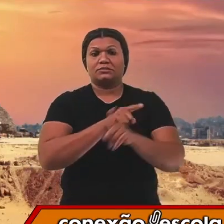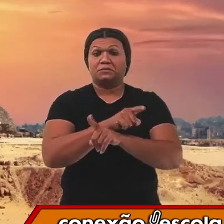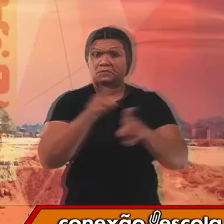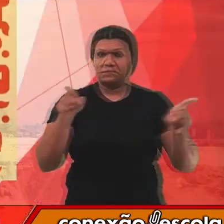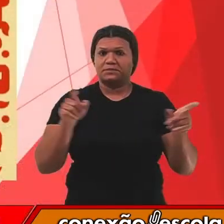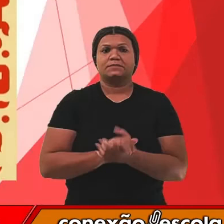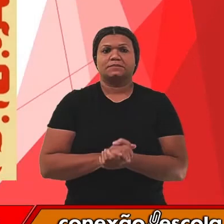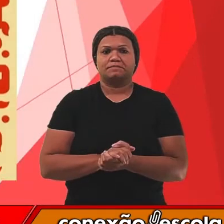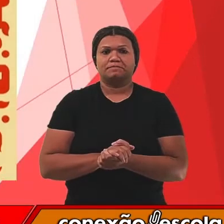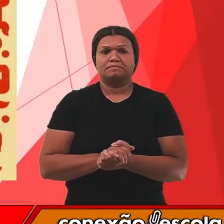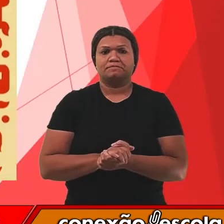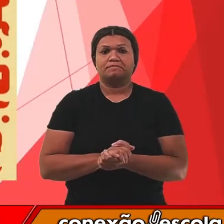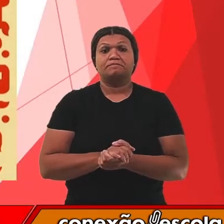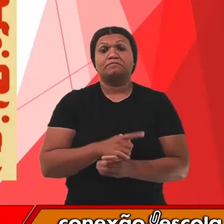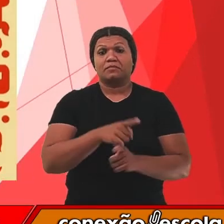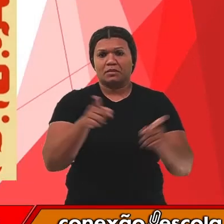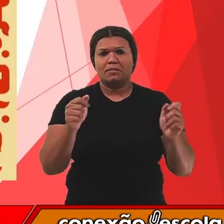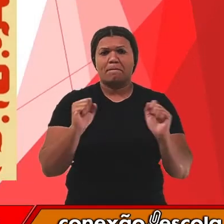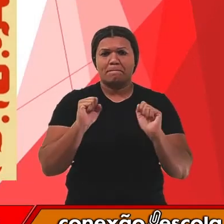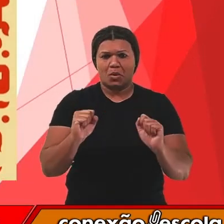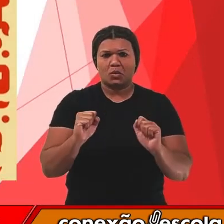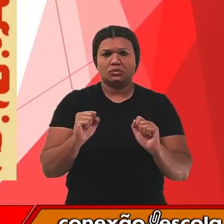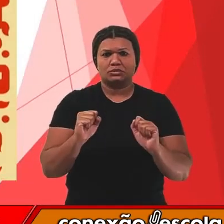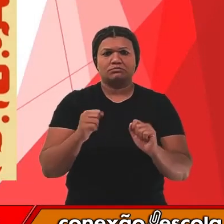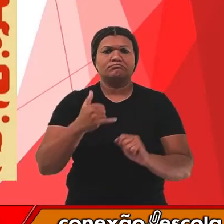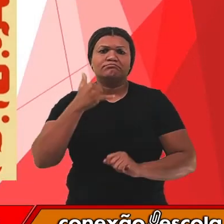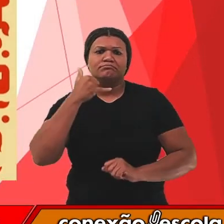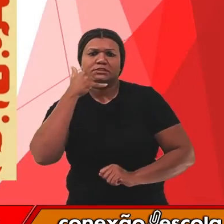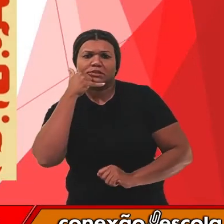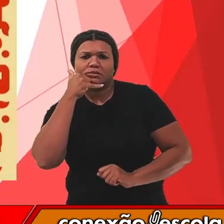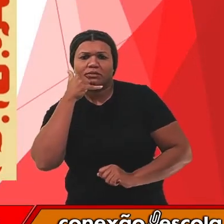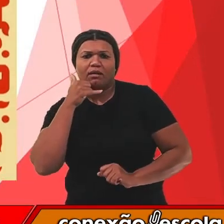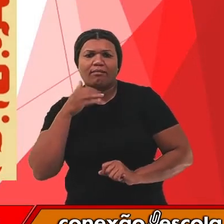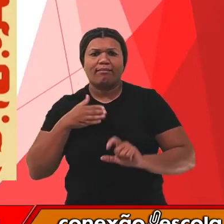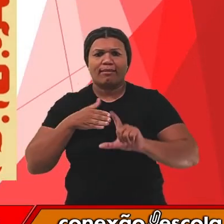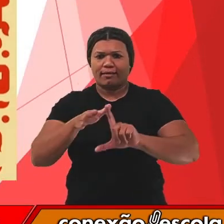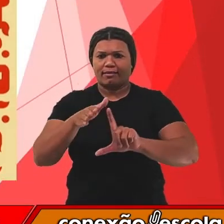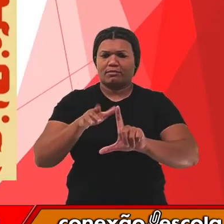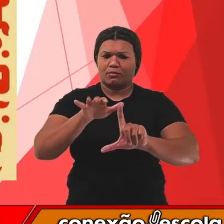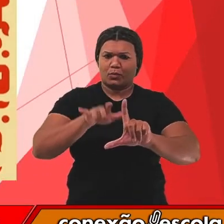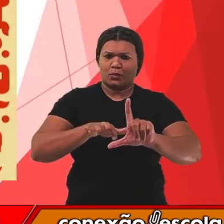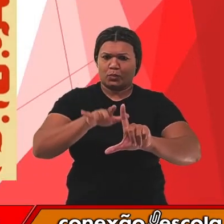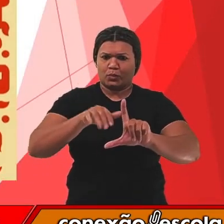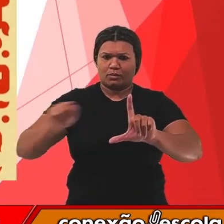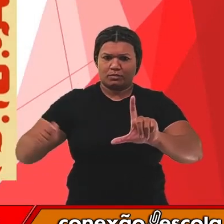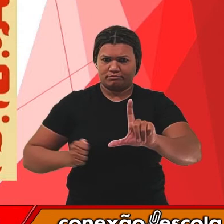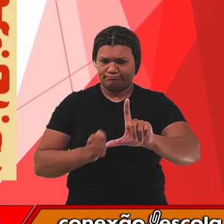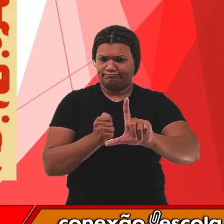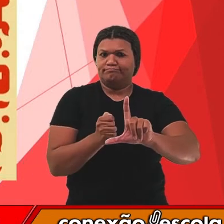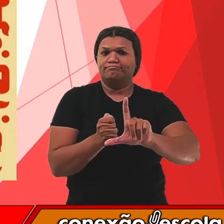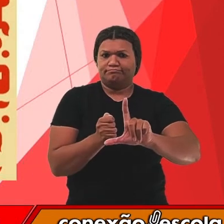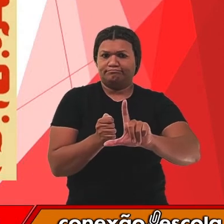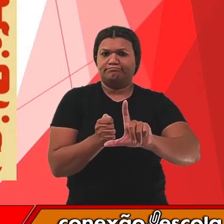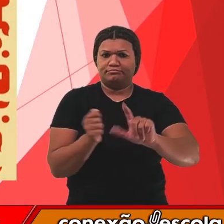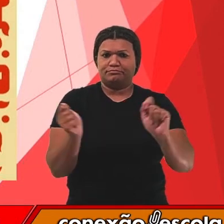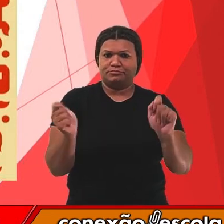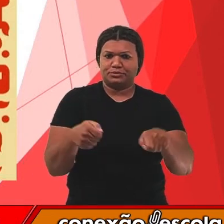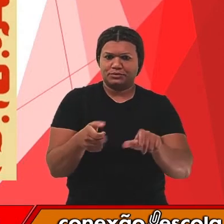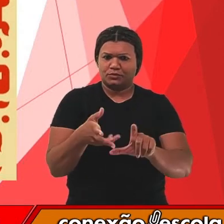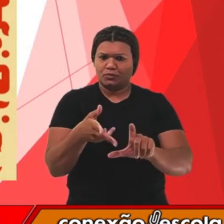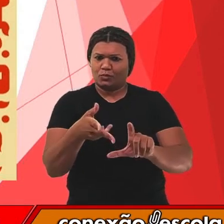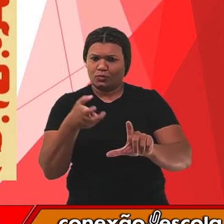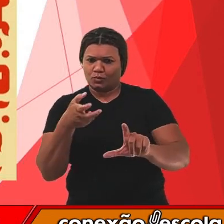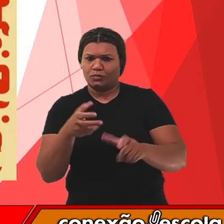vocês podem colocar o celular de vocês, acessar o QR Code, apontar para o QR Code, acessar, e ele vai